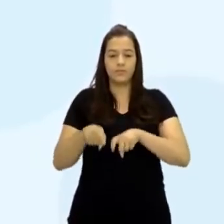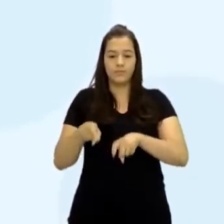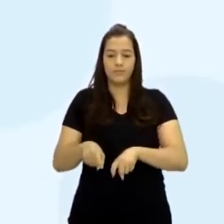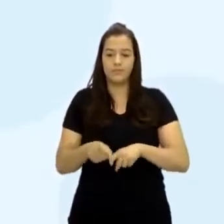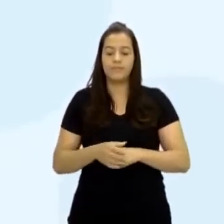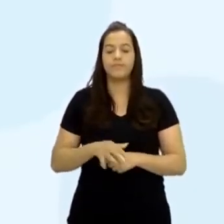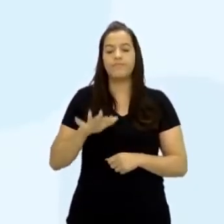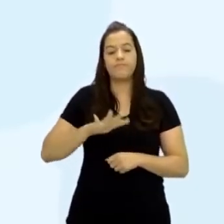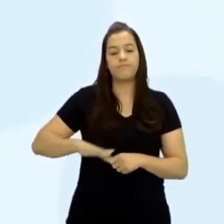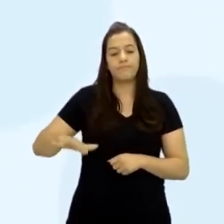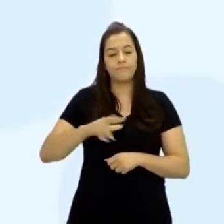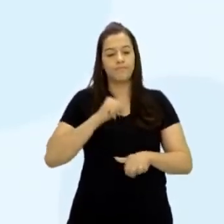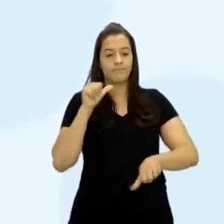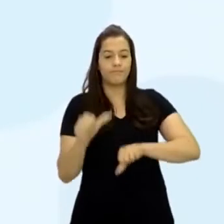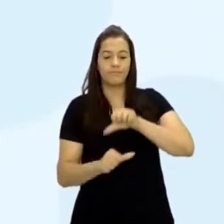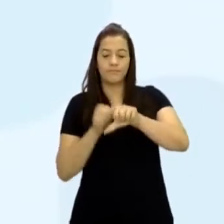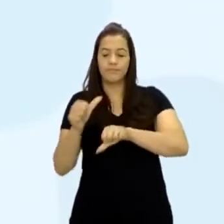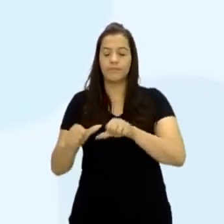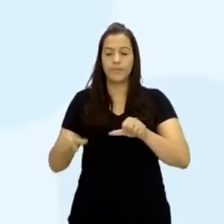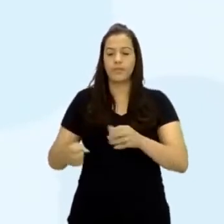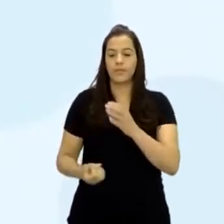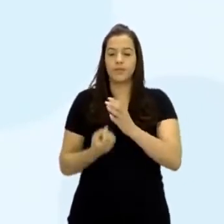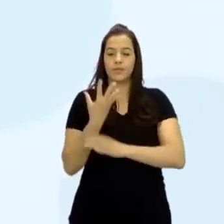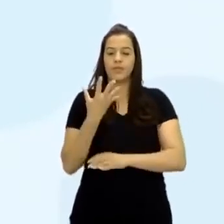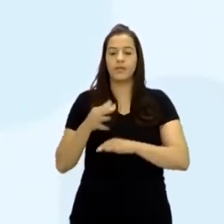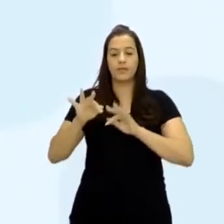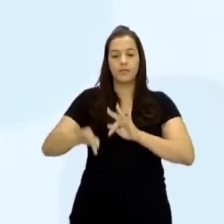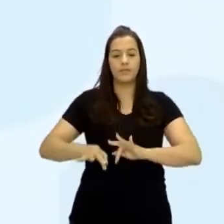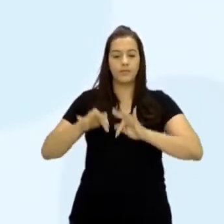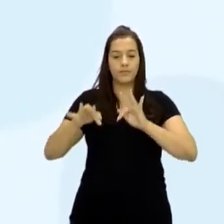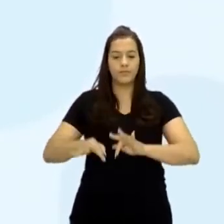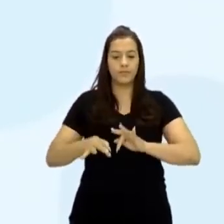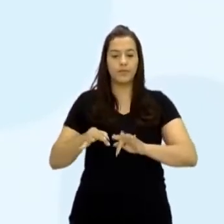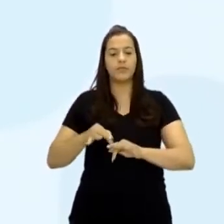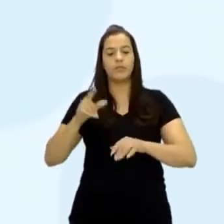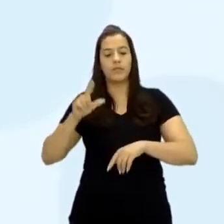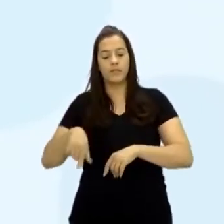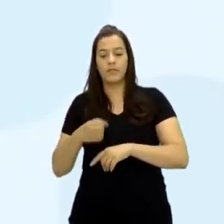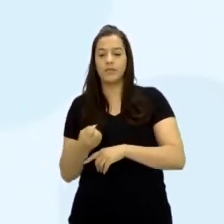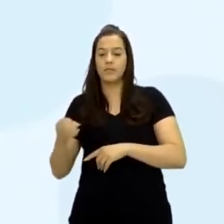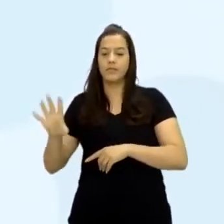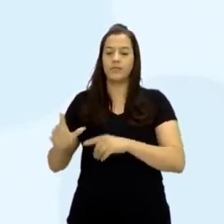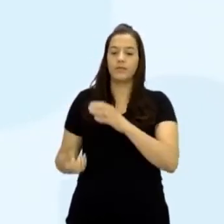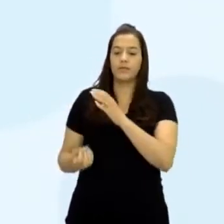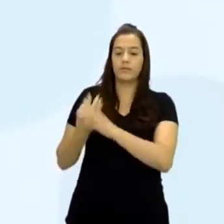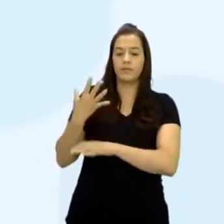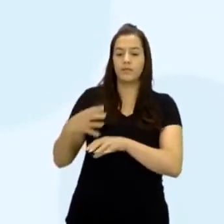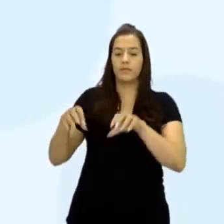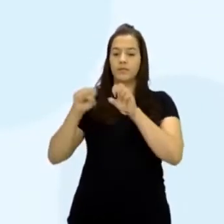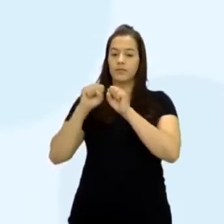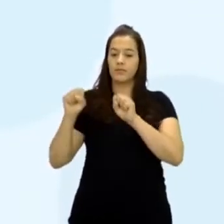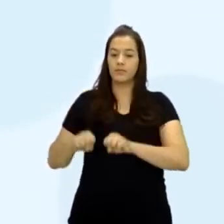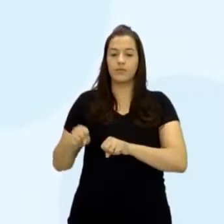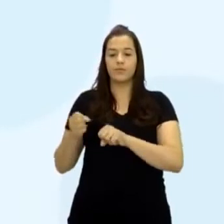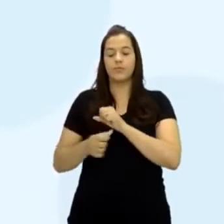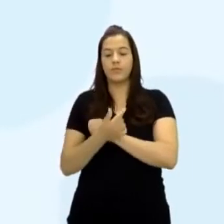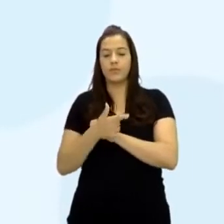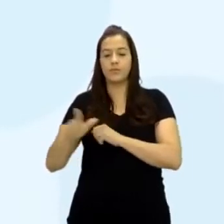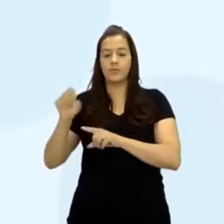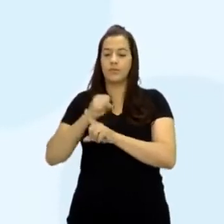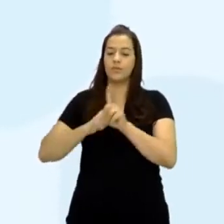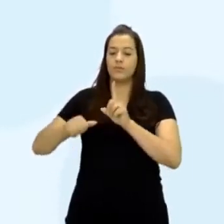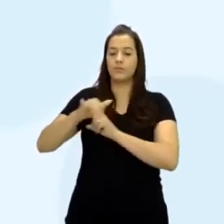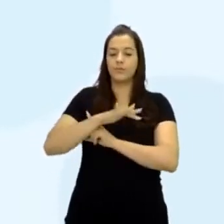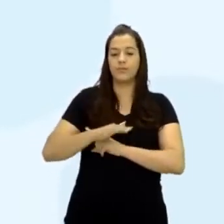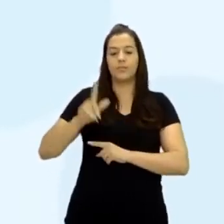Essa ruralização forma lá o feudo. E o feudo forma uma sociedade diferente, que é a sociedade estamental, onde